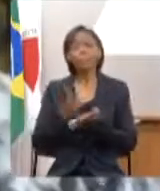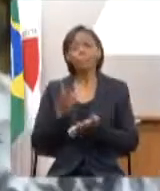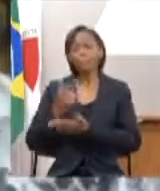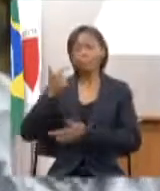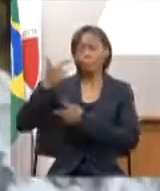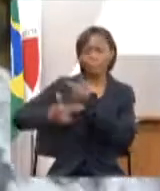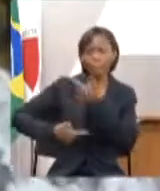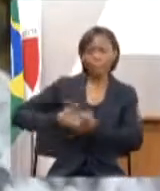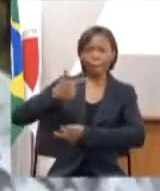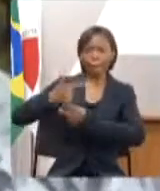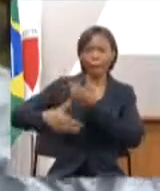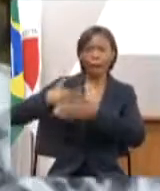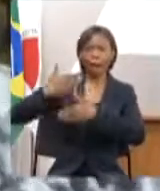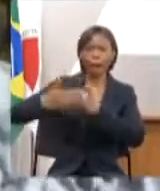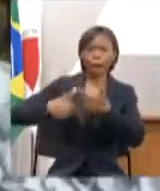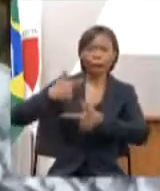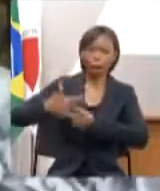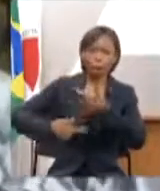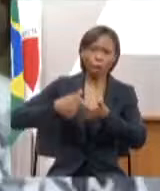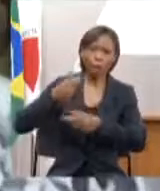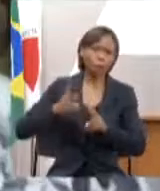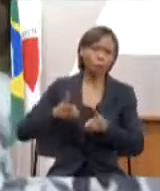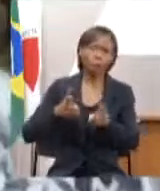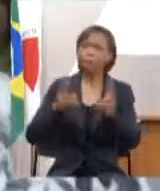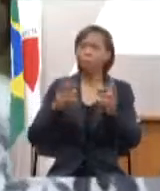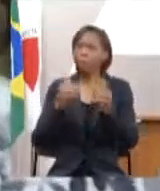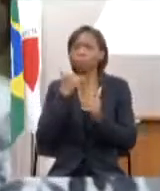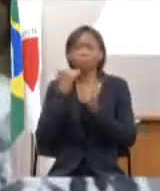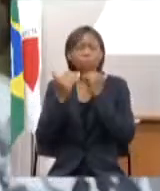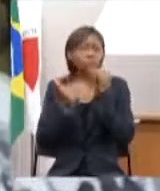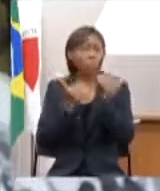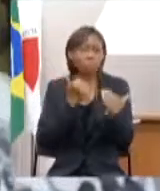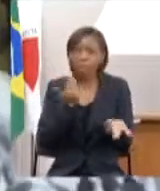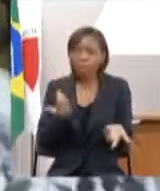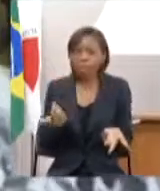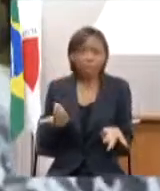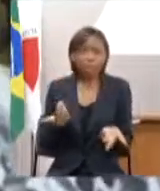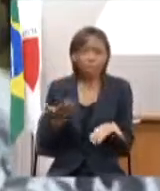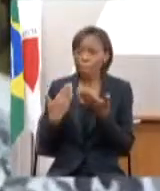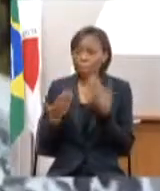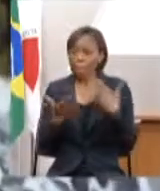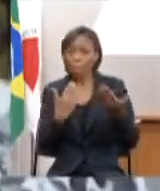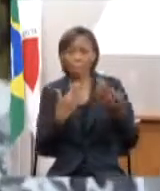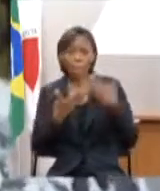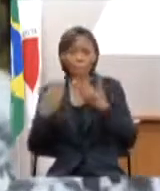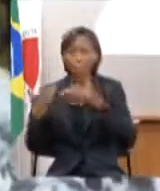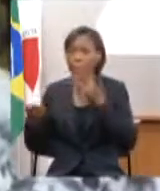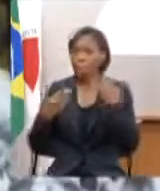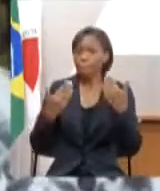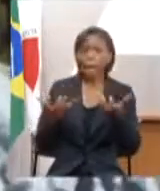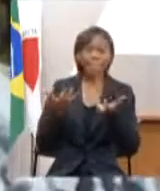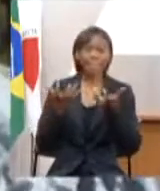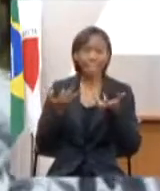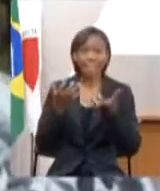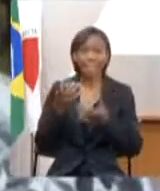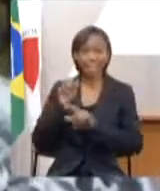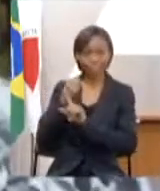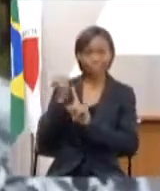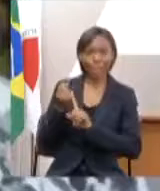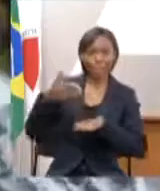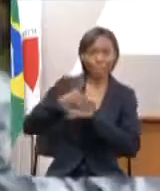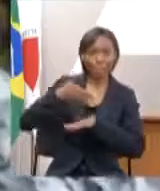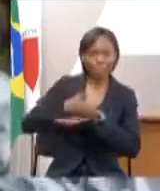a gente fazer essa interlocução a gente buscar o diálogo estarmos querendo a participação da sociedade